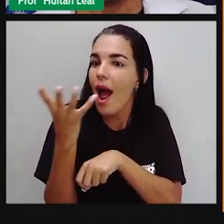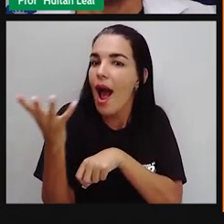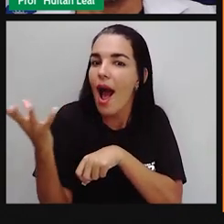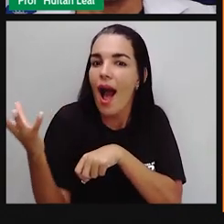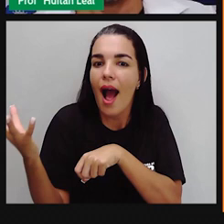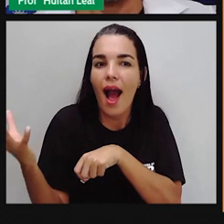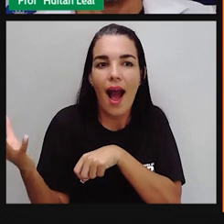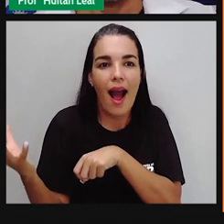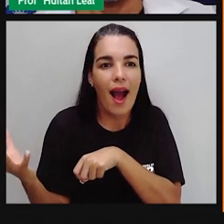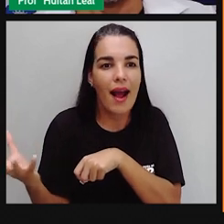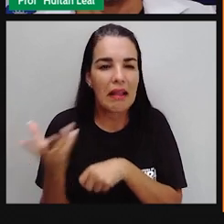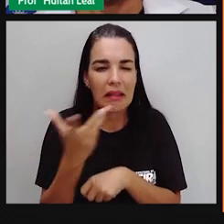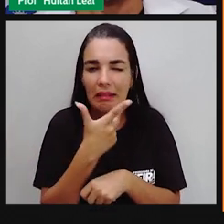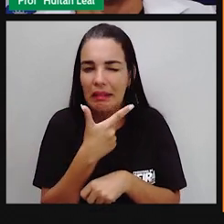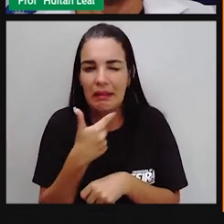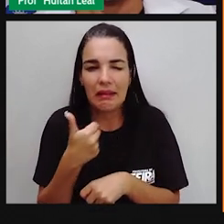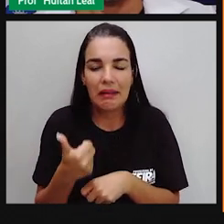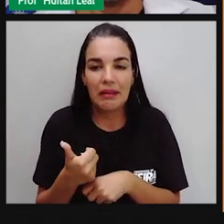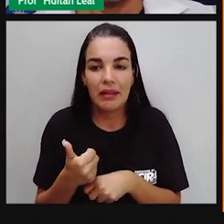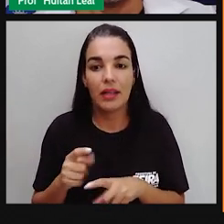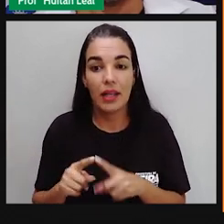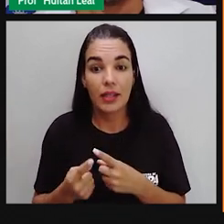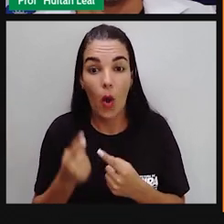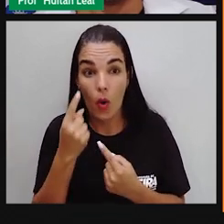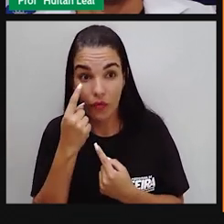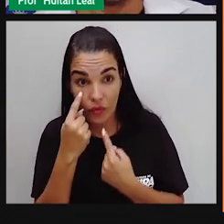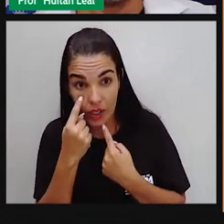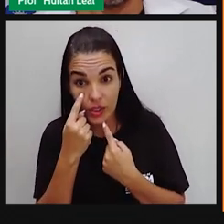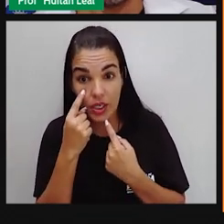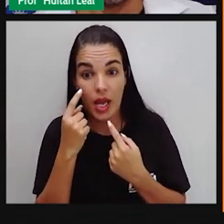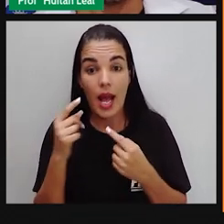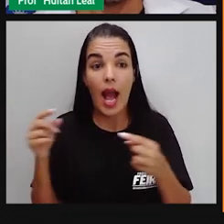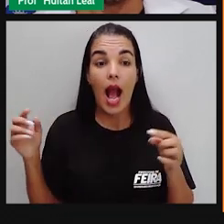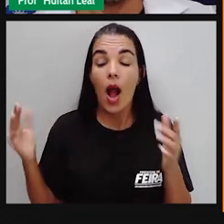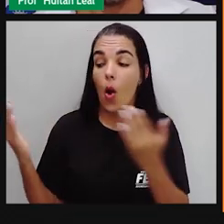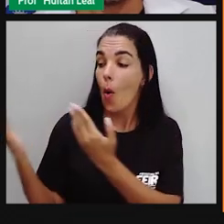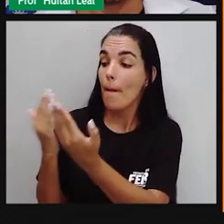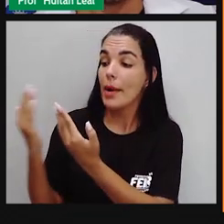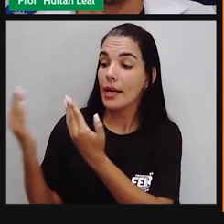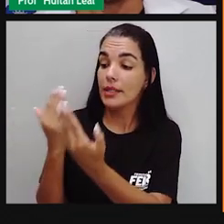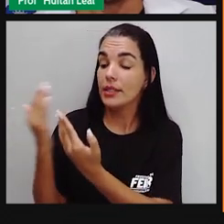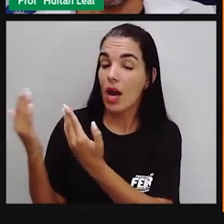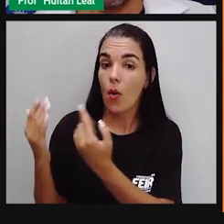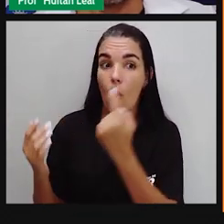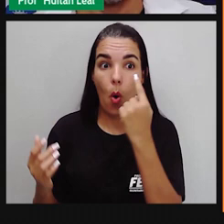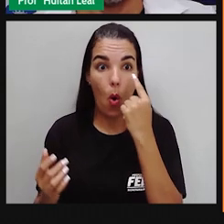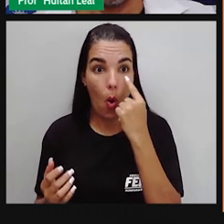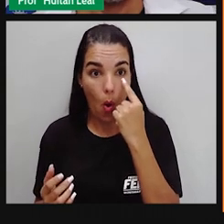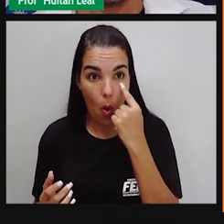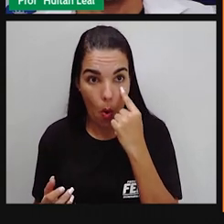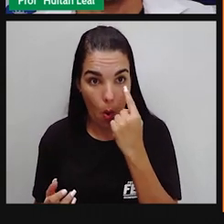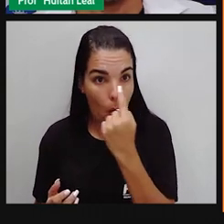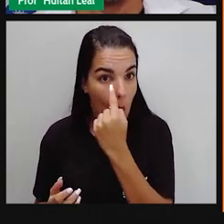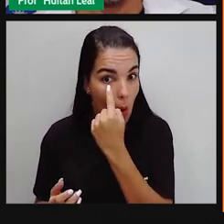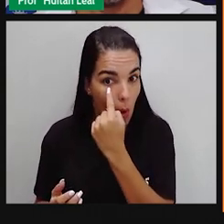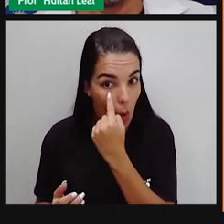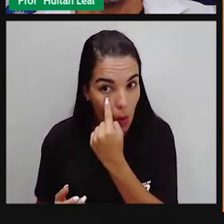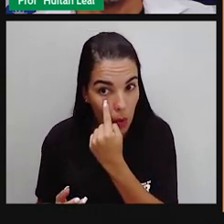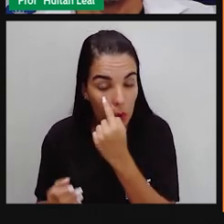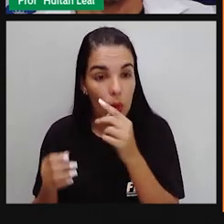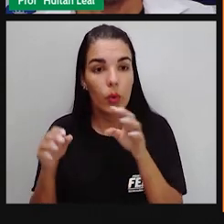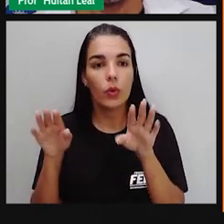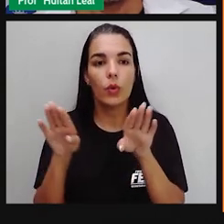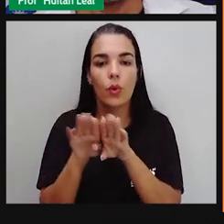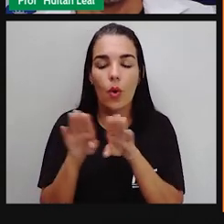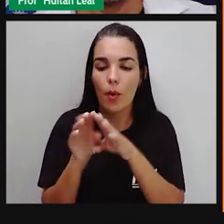diamantes. Esse que nem aí é o elemento que vai dar a ideia de comparação. Da mesma forma